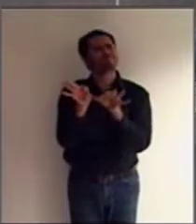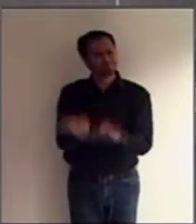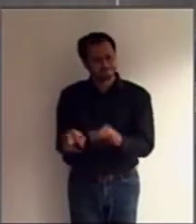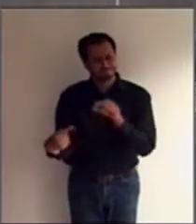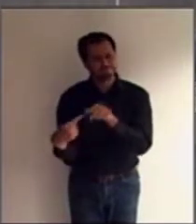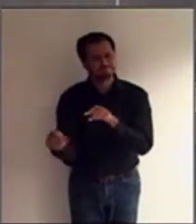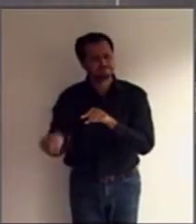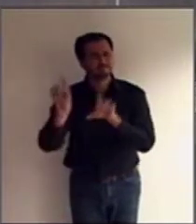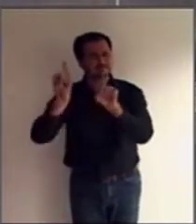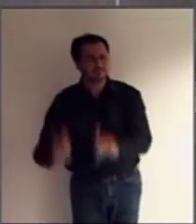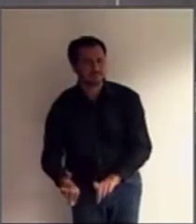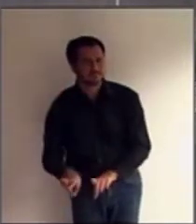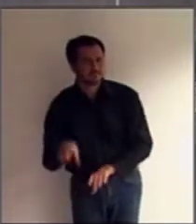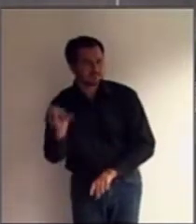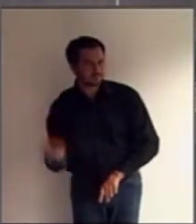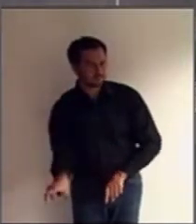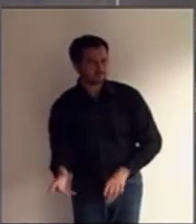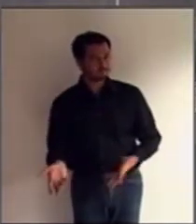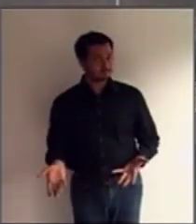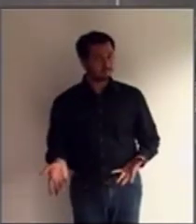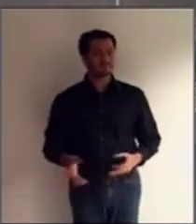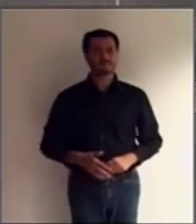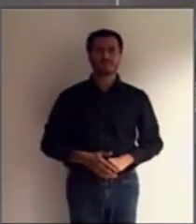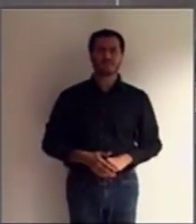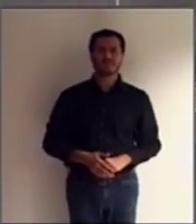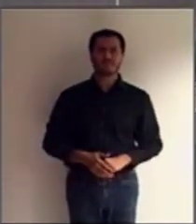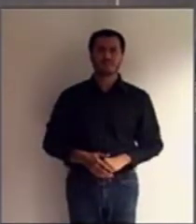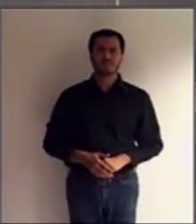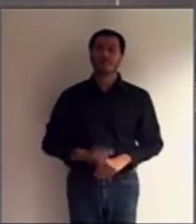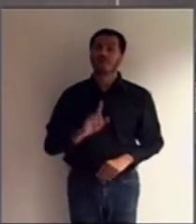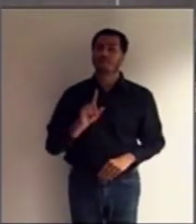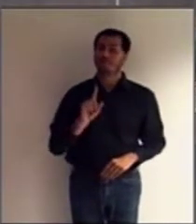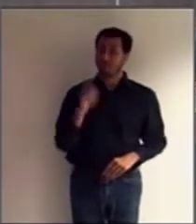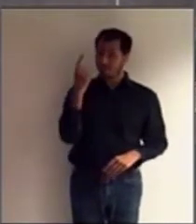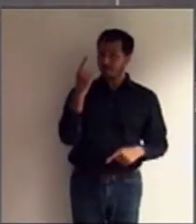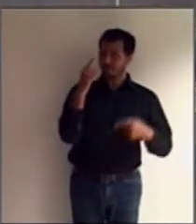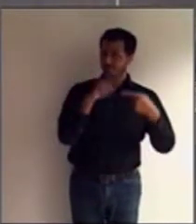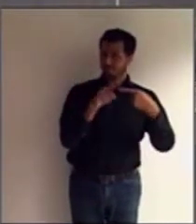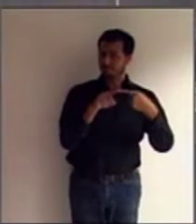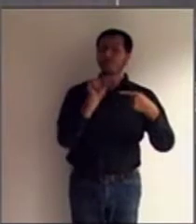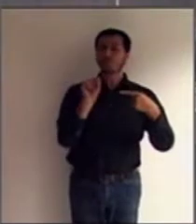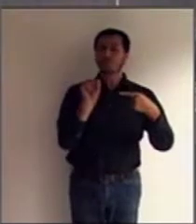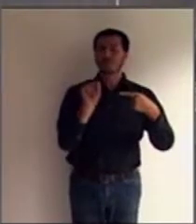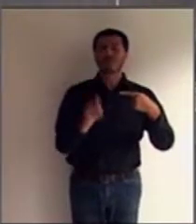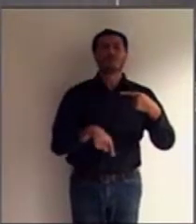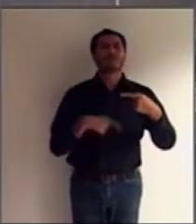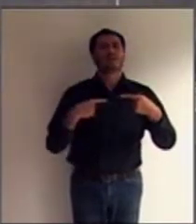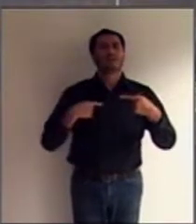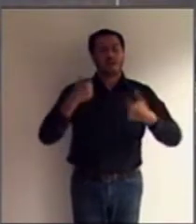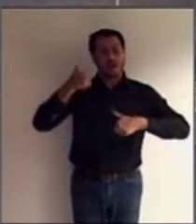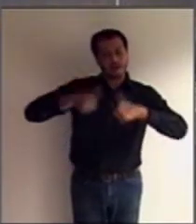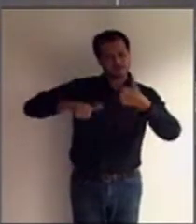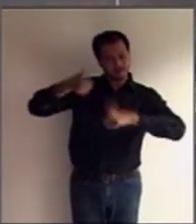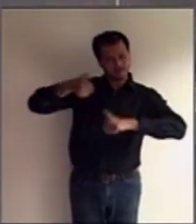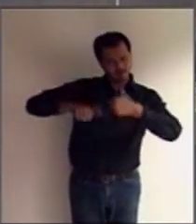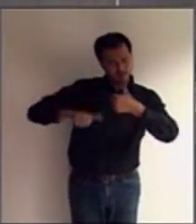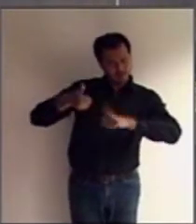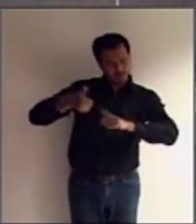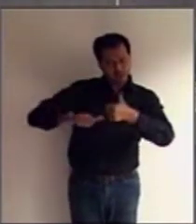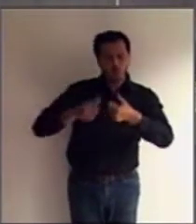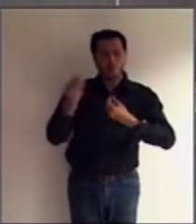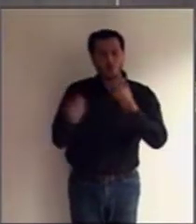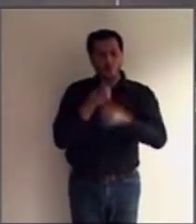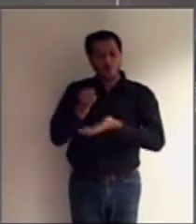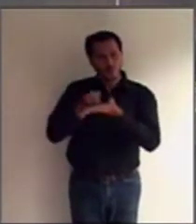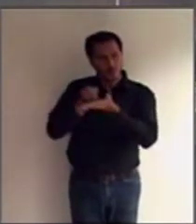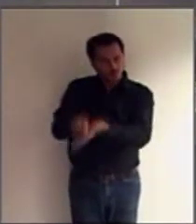interditanda? A primeira coisa é que a avaliação das habilidades da necessidade de apoio, que é decretada depois